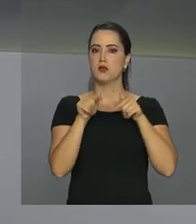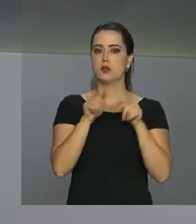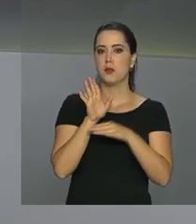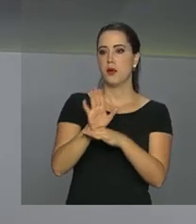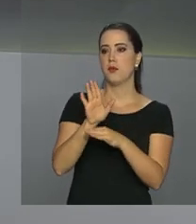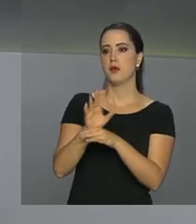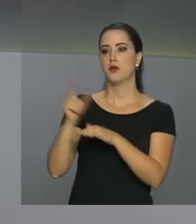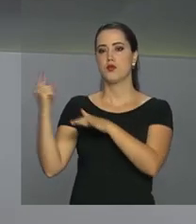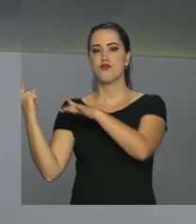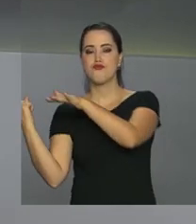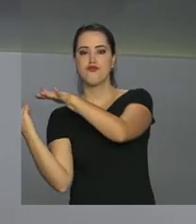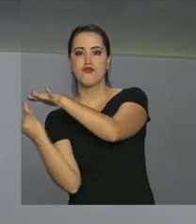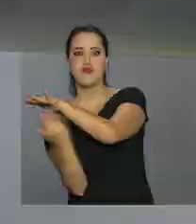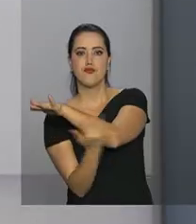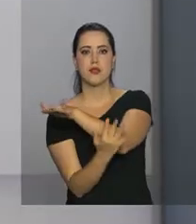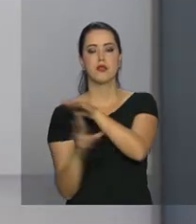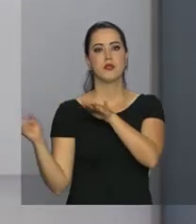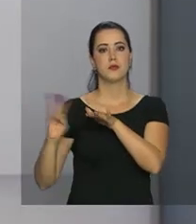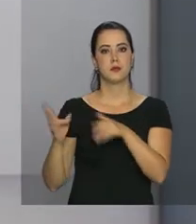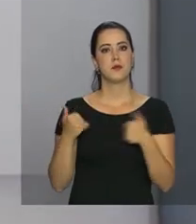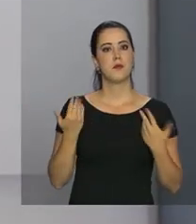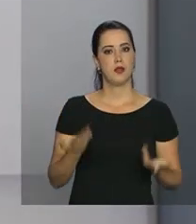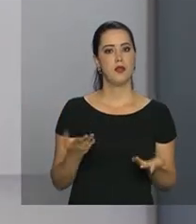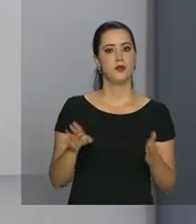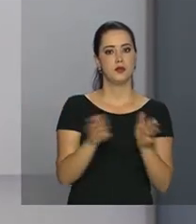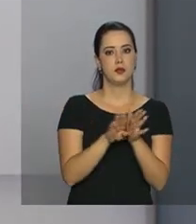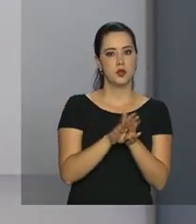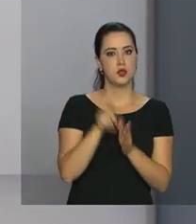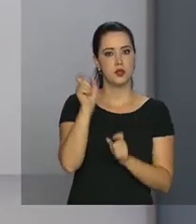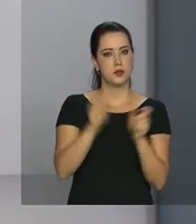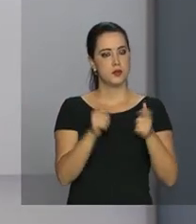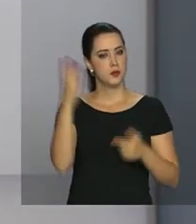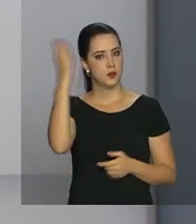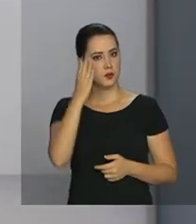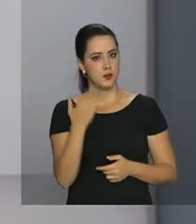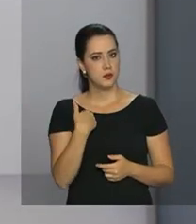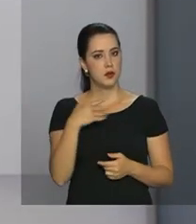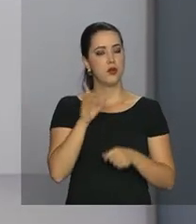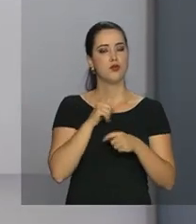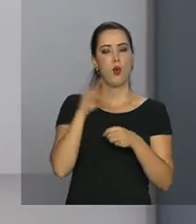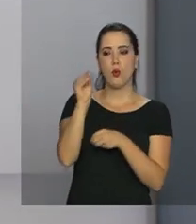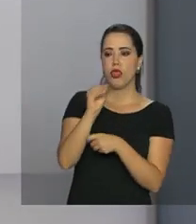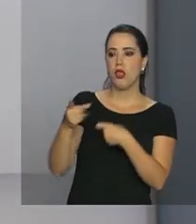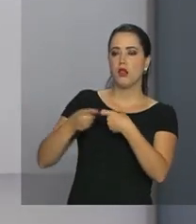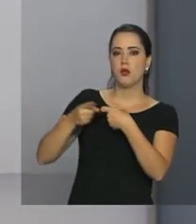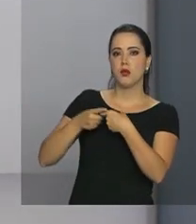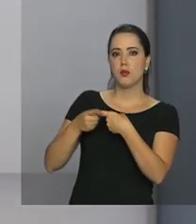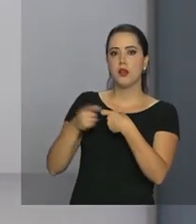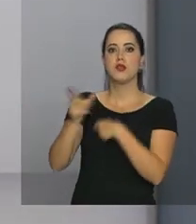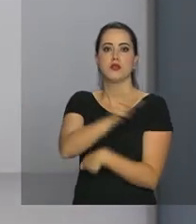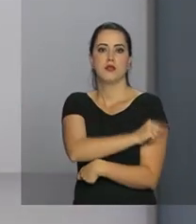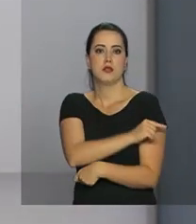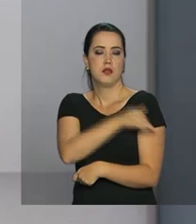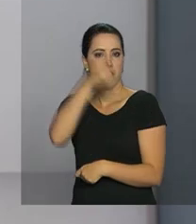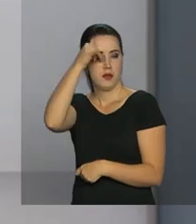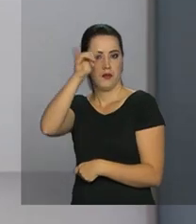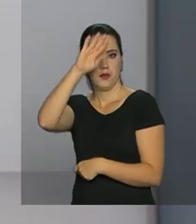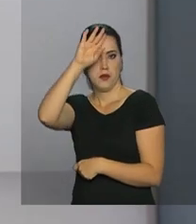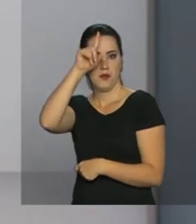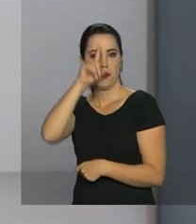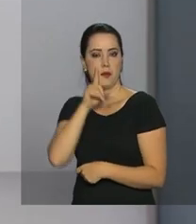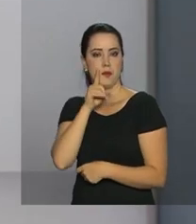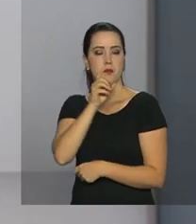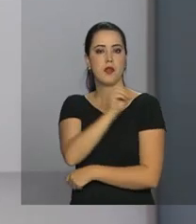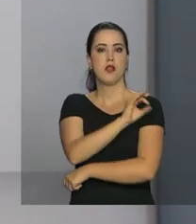auxiliar os imigrantes venezuelanos. Assim que chegam ao Brasil, eles fazem exames médicos e são vacinados contra febre amarela,